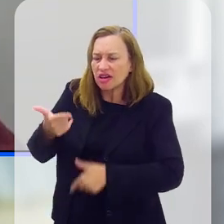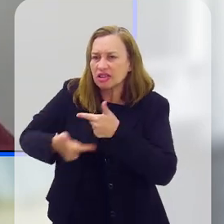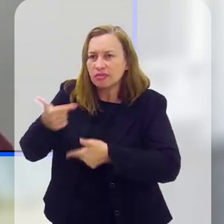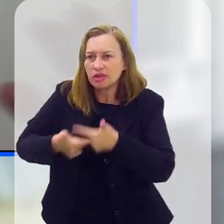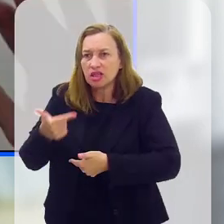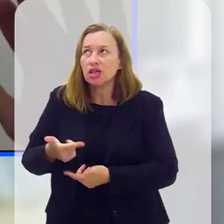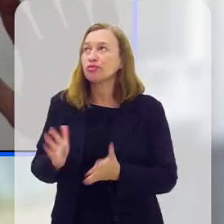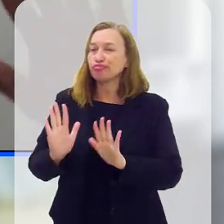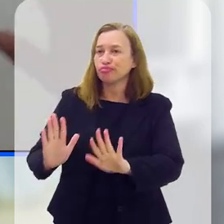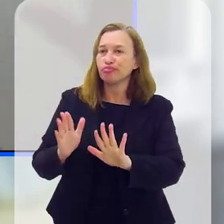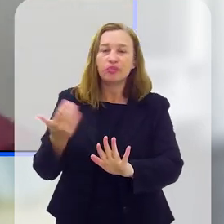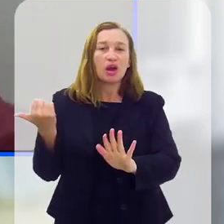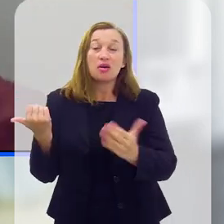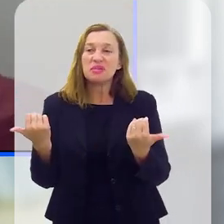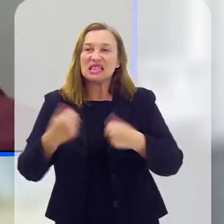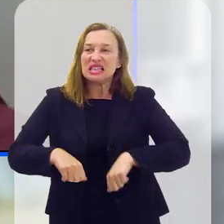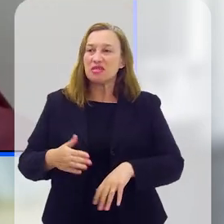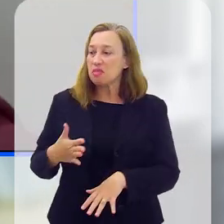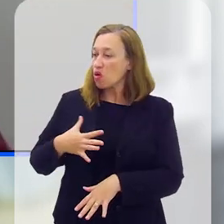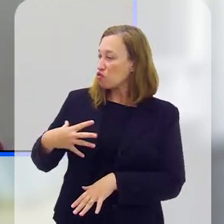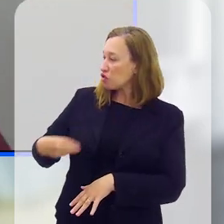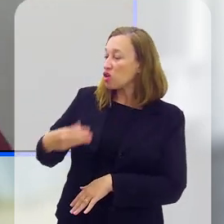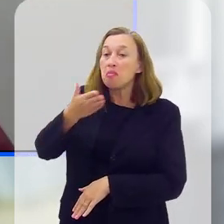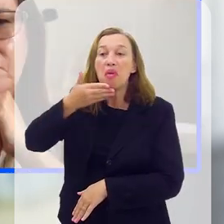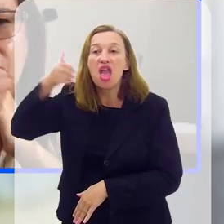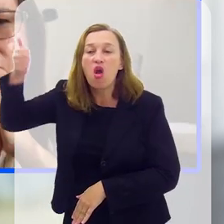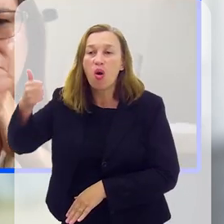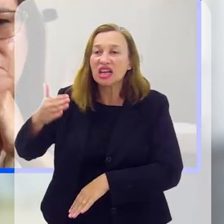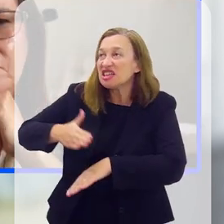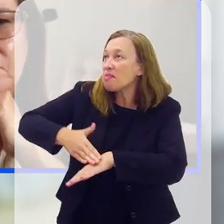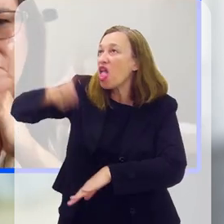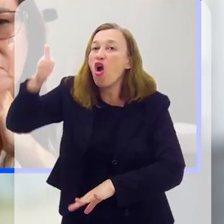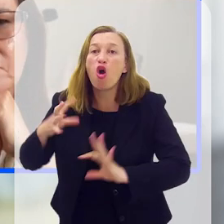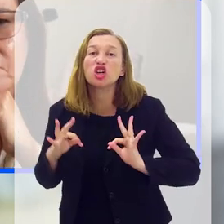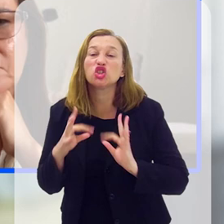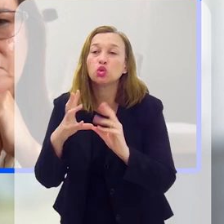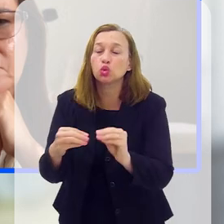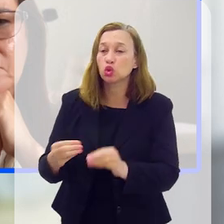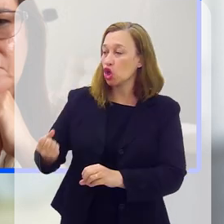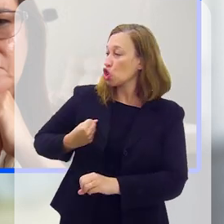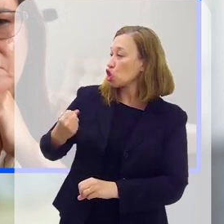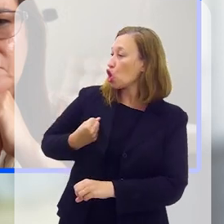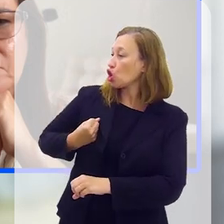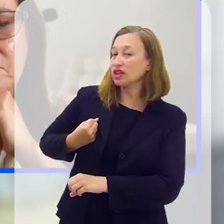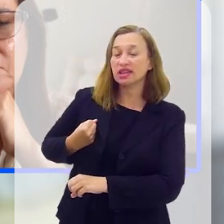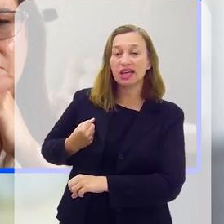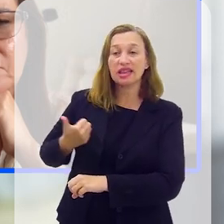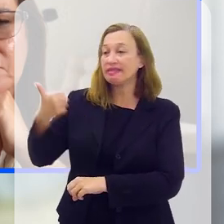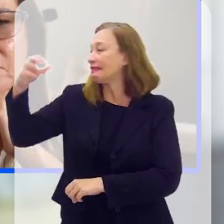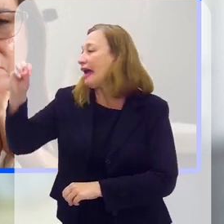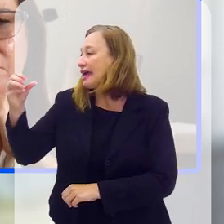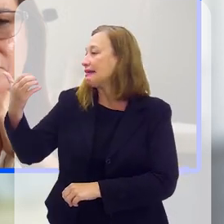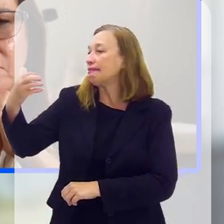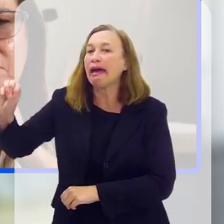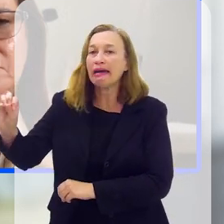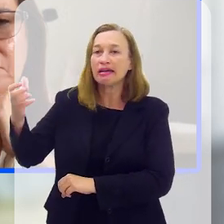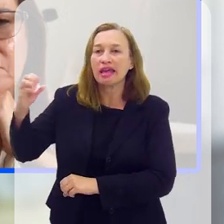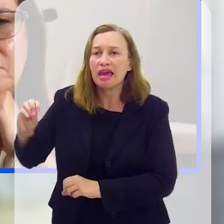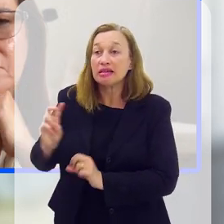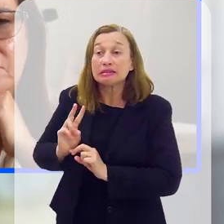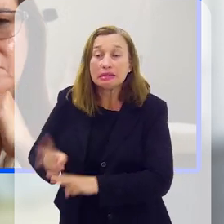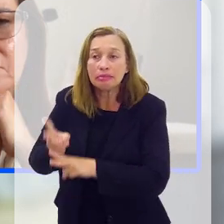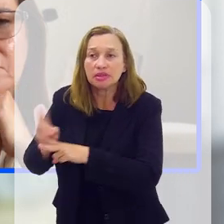performance. Não basta o meu filho ser um dos melhores, ele tem que ser o melhor, ele tem que tirar a nota mais alta. Então,